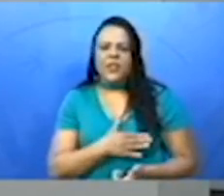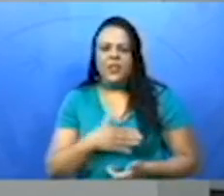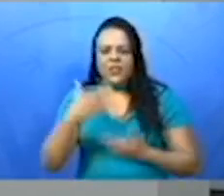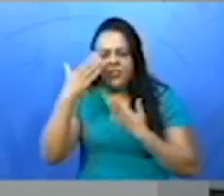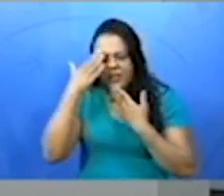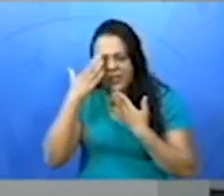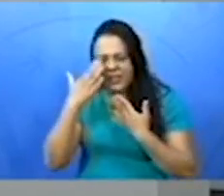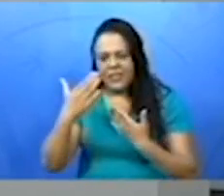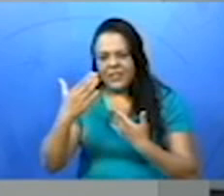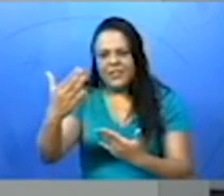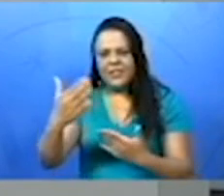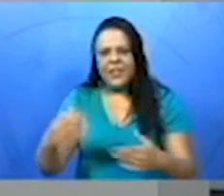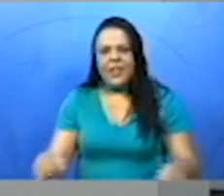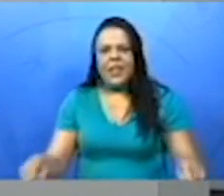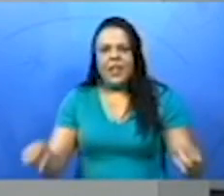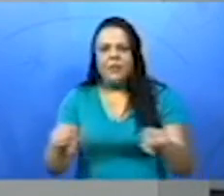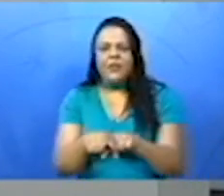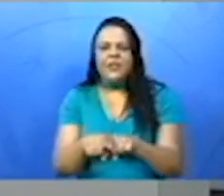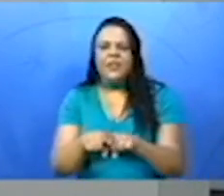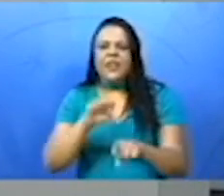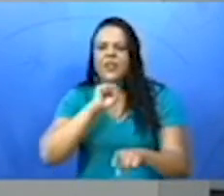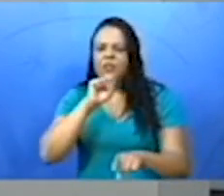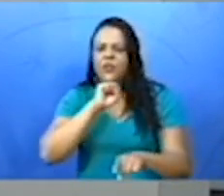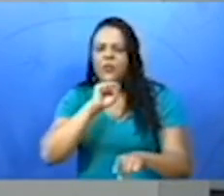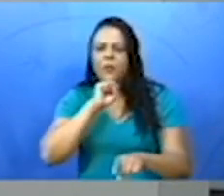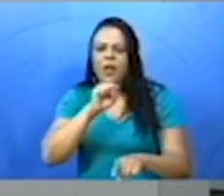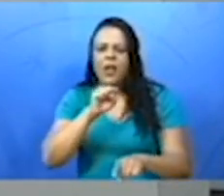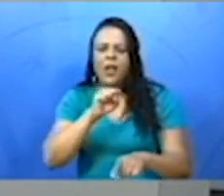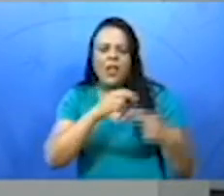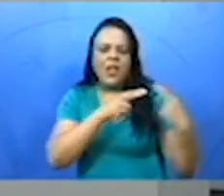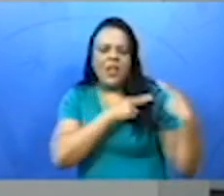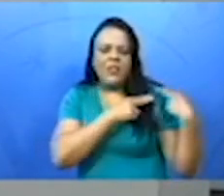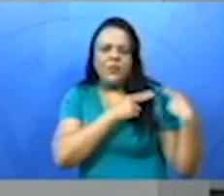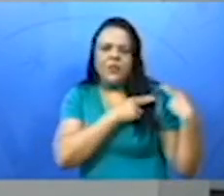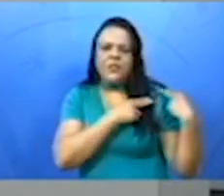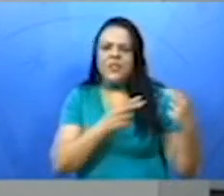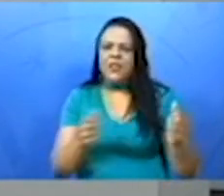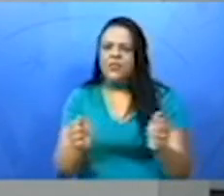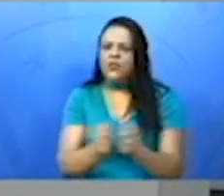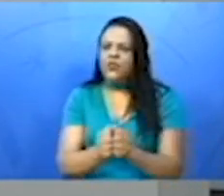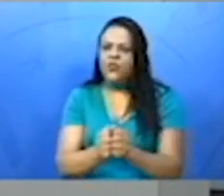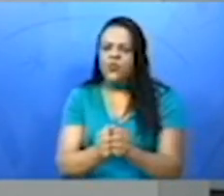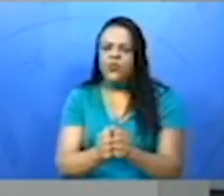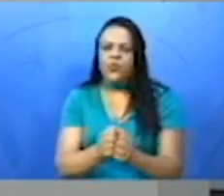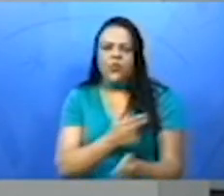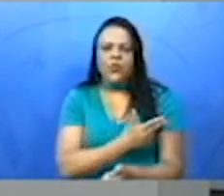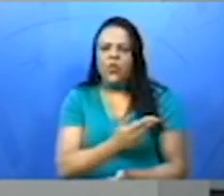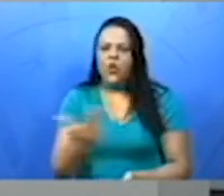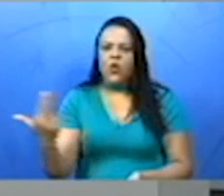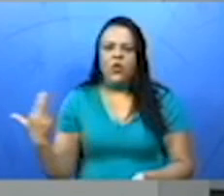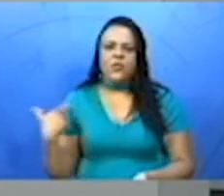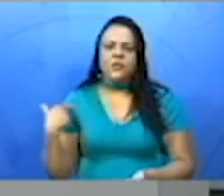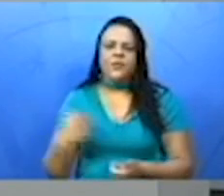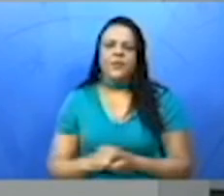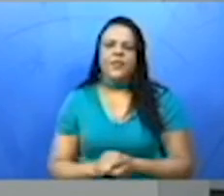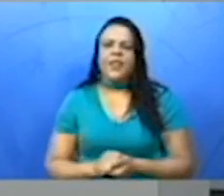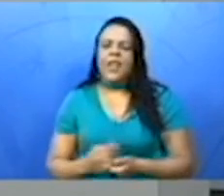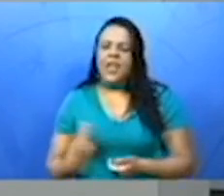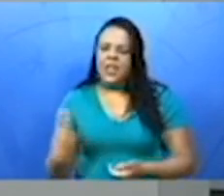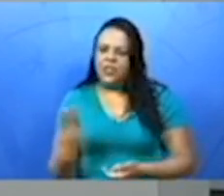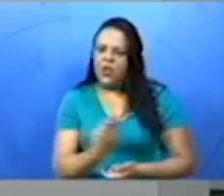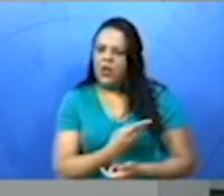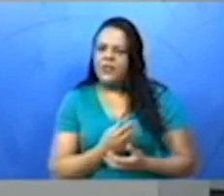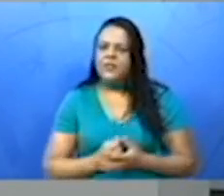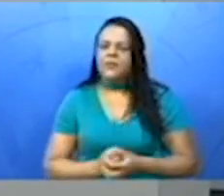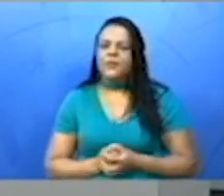a parceria de todos os pais responsáveis junto conosco nesse processo. e também estar à disposição para que